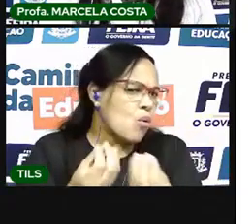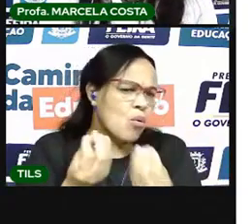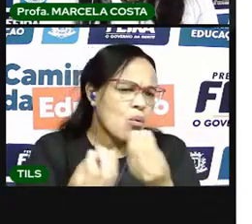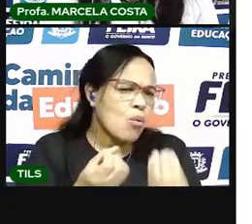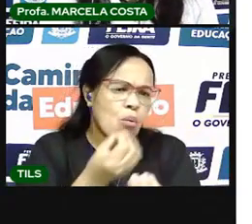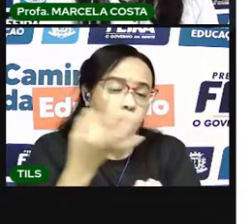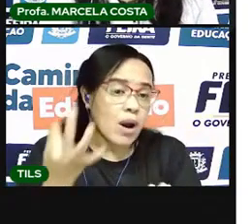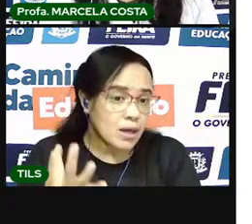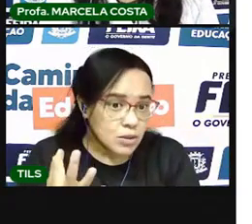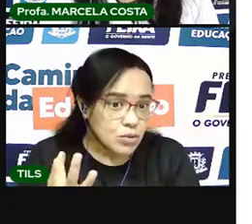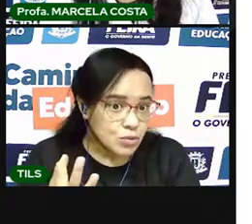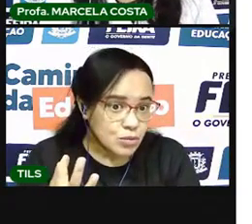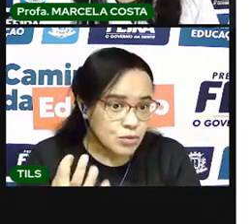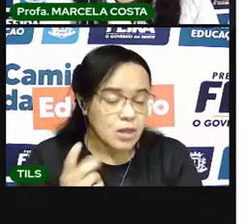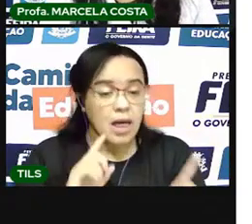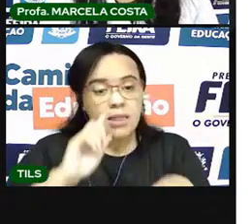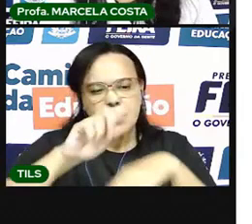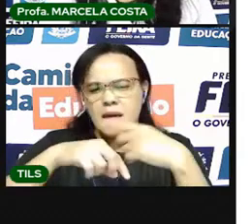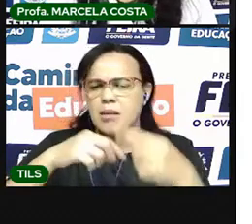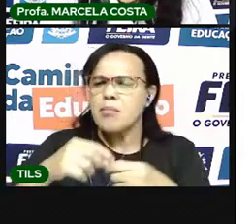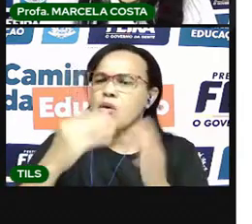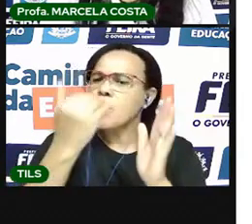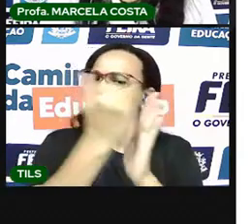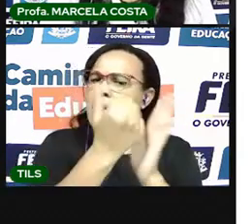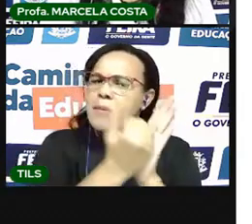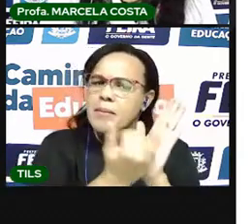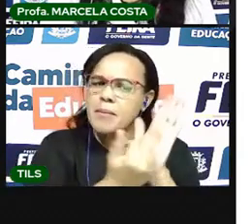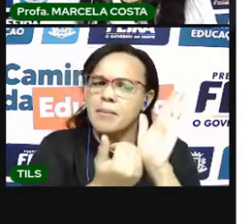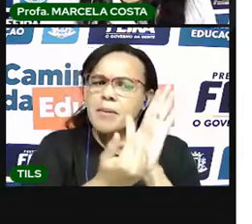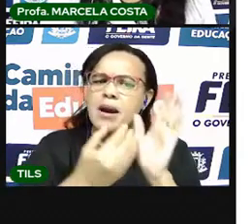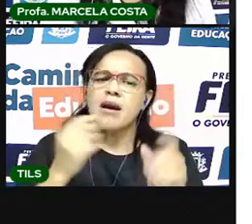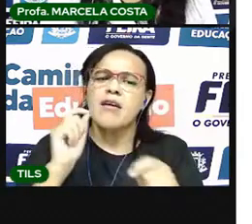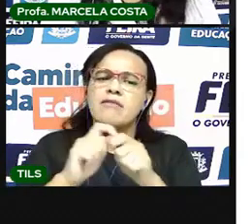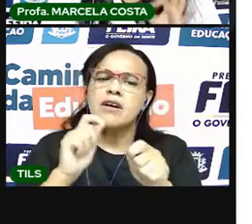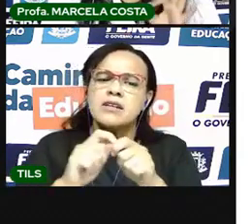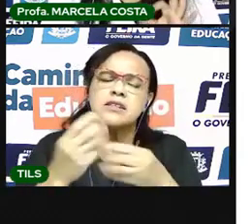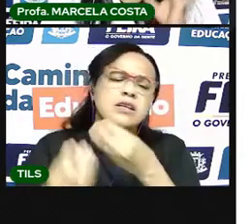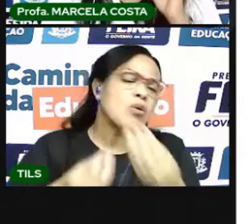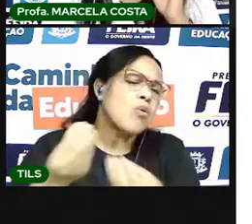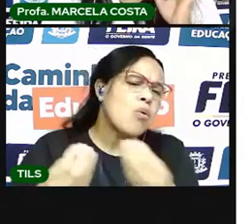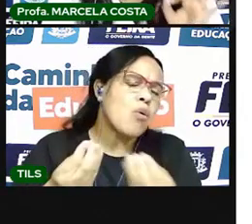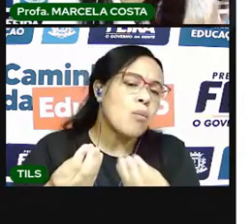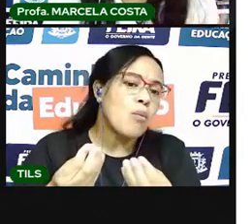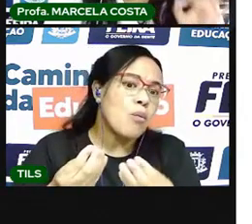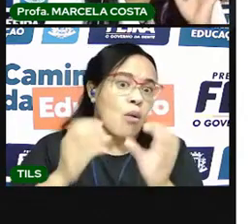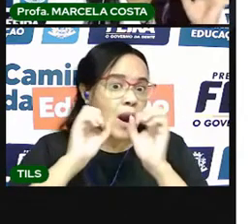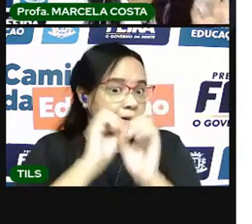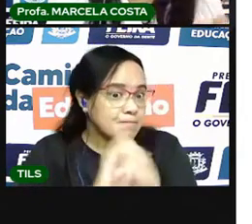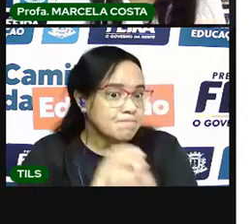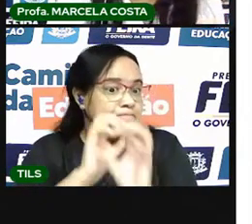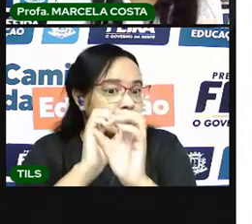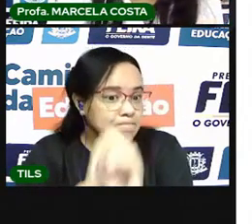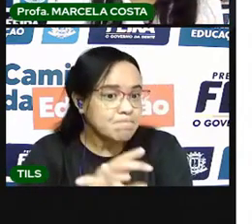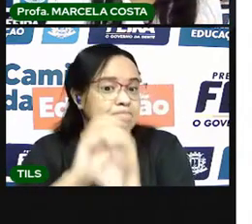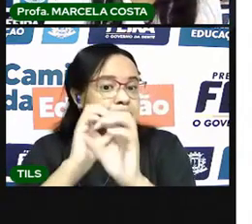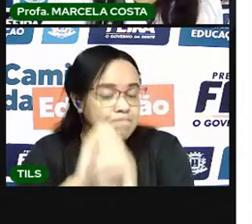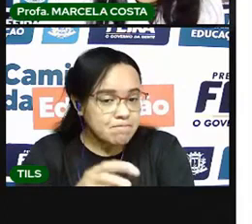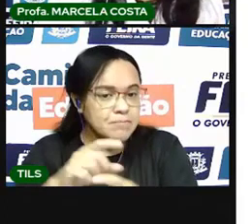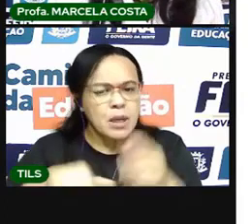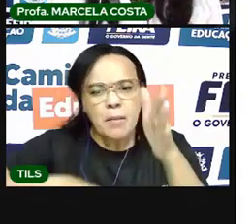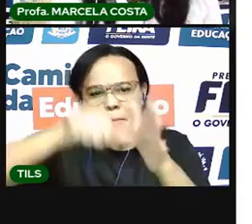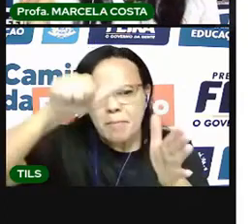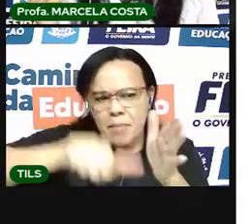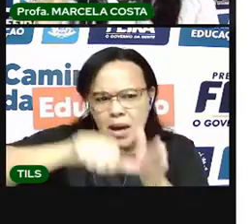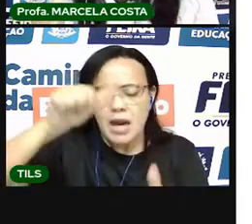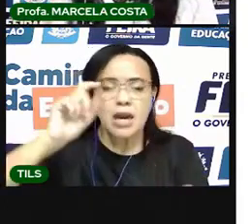Depois, vem o modo de fazer, dizendo as instruções. O que primeiro deve ser feito,